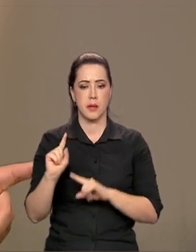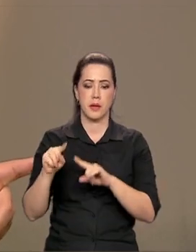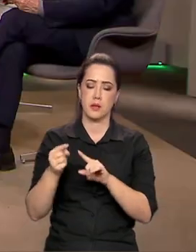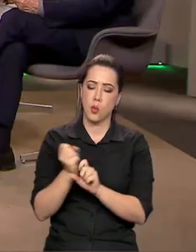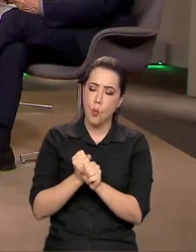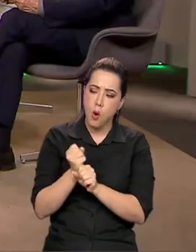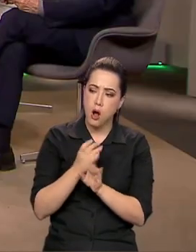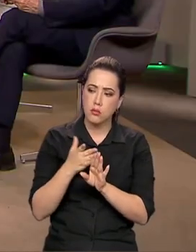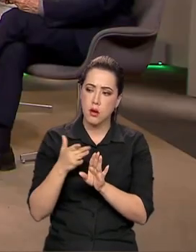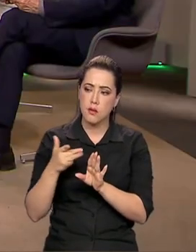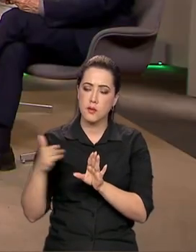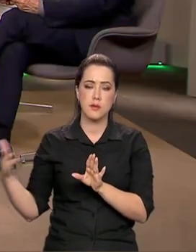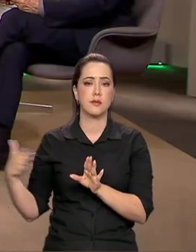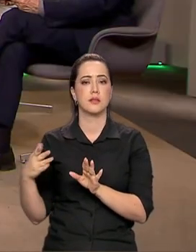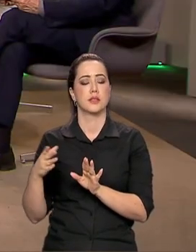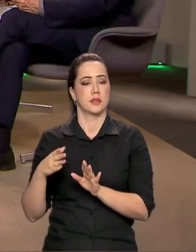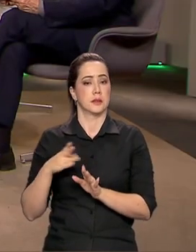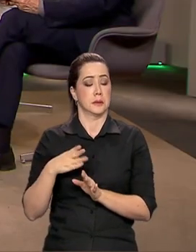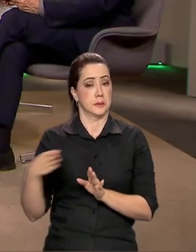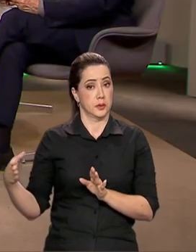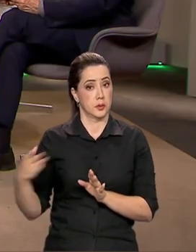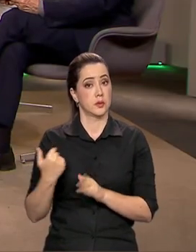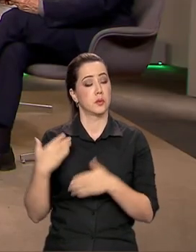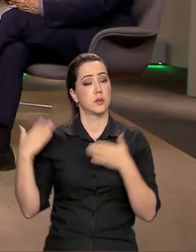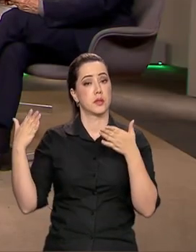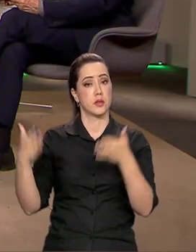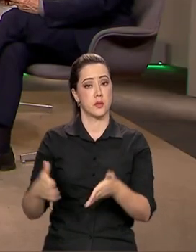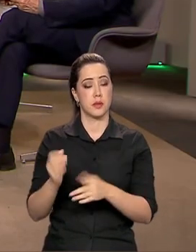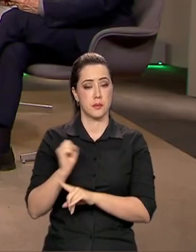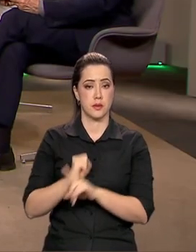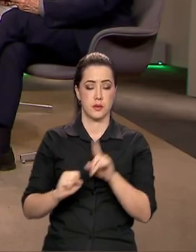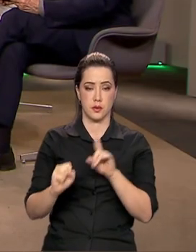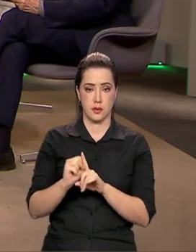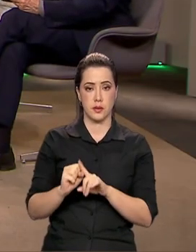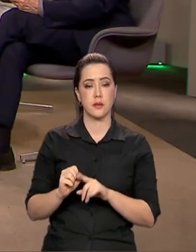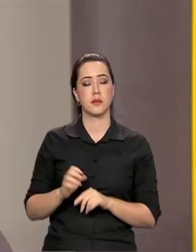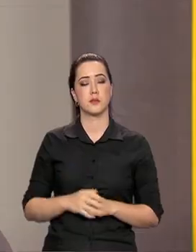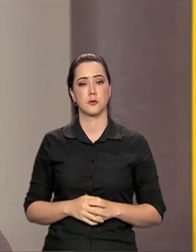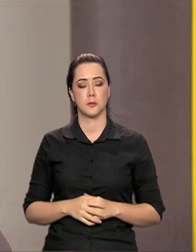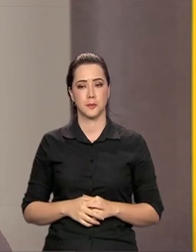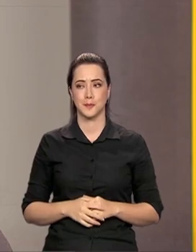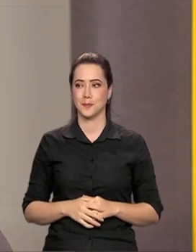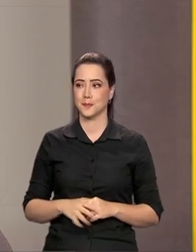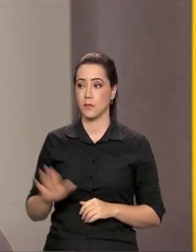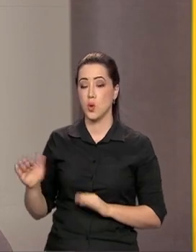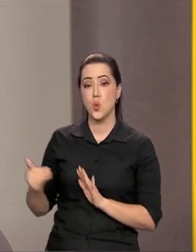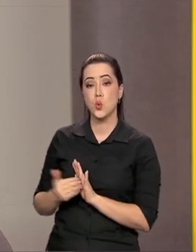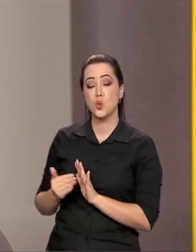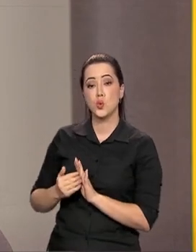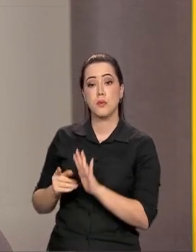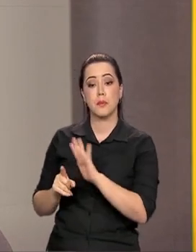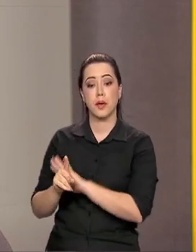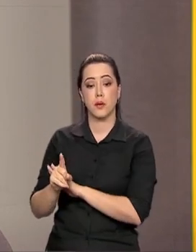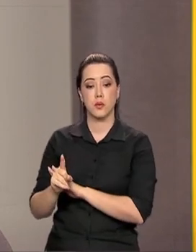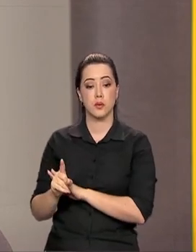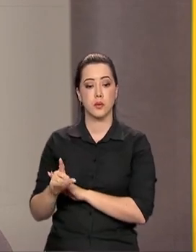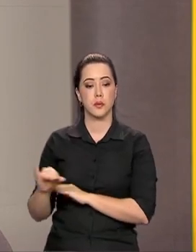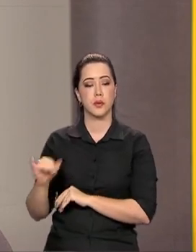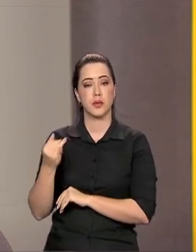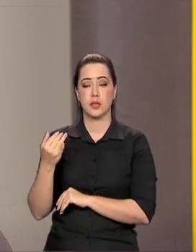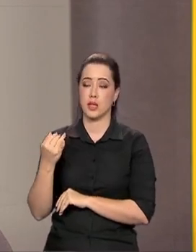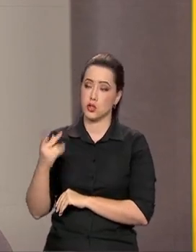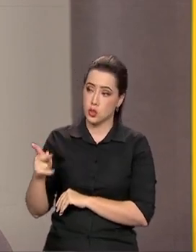o ano todo, no próximo, num processo de participação da sociedade através das conferências. Agora, uma última pergunta, ministro, para aproveitar a sua